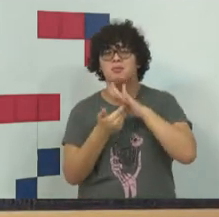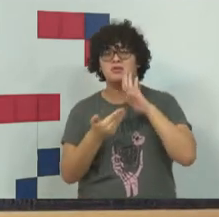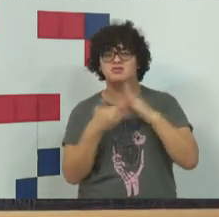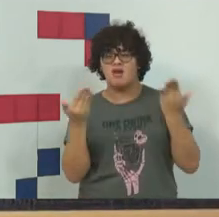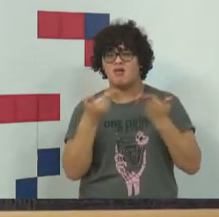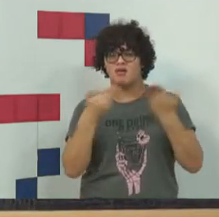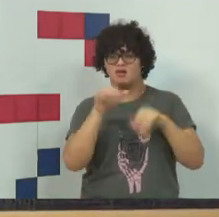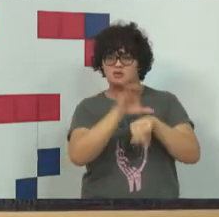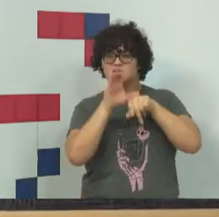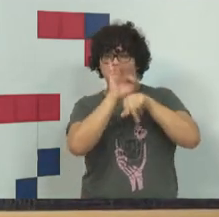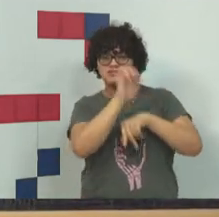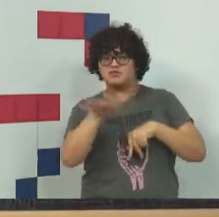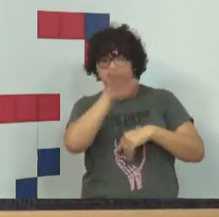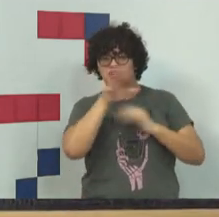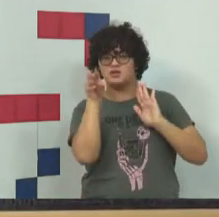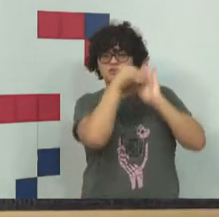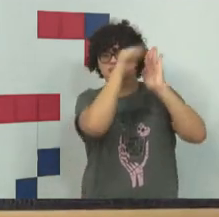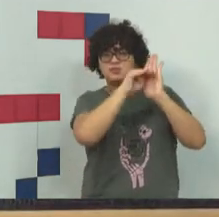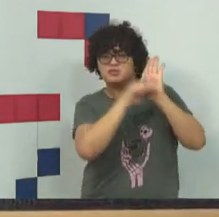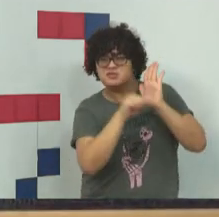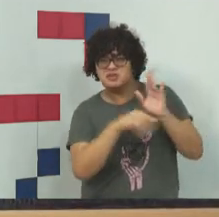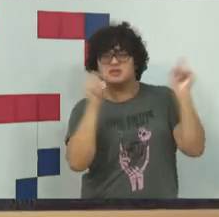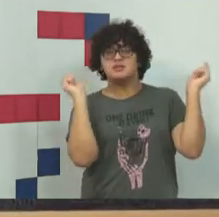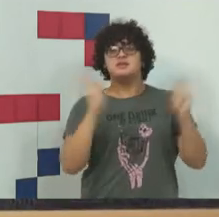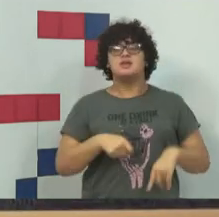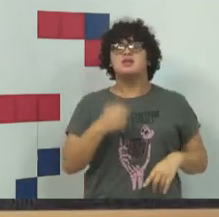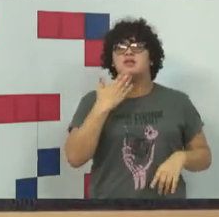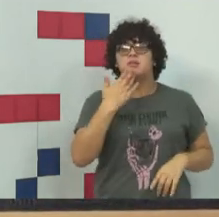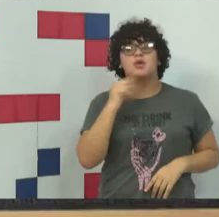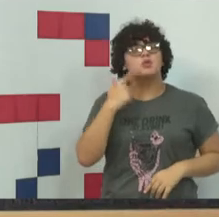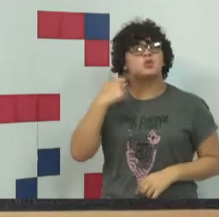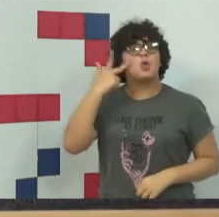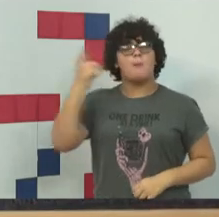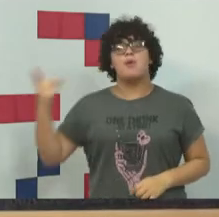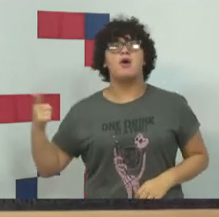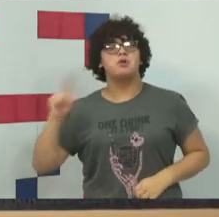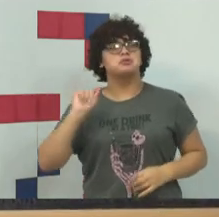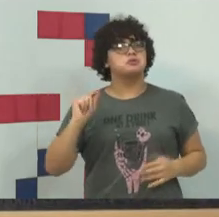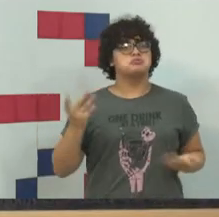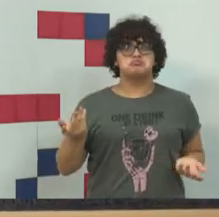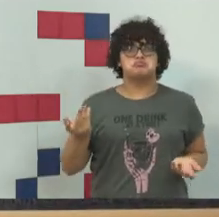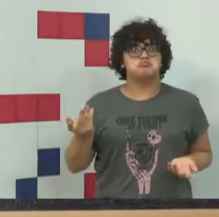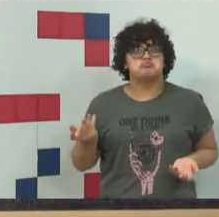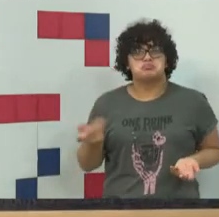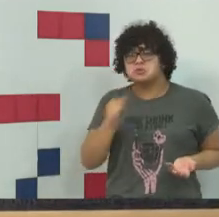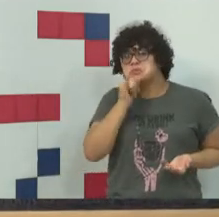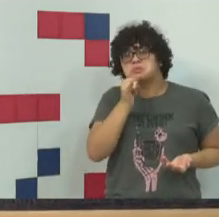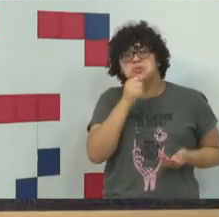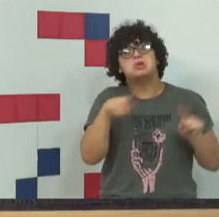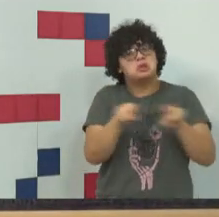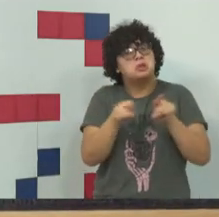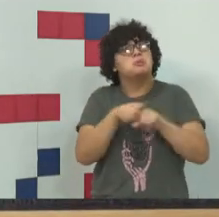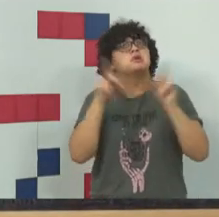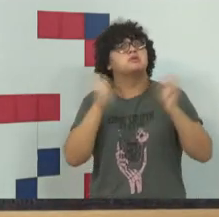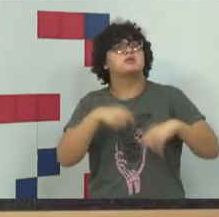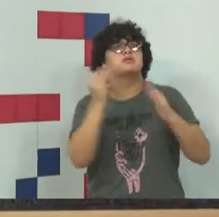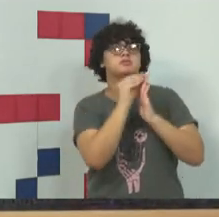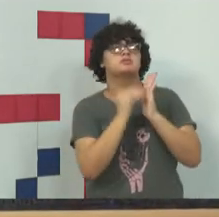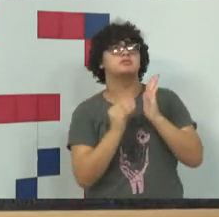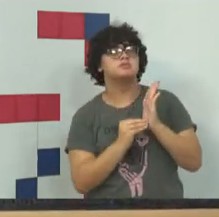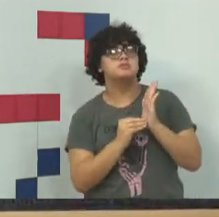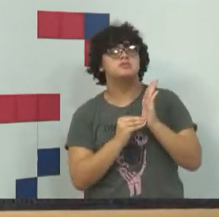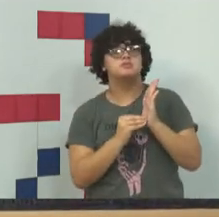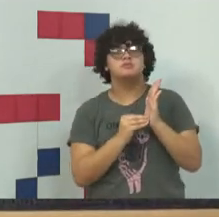estabelece para as relações normais, digamos assim, também são aplicáveis